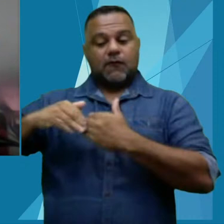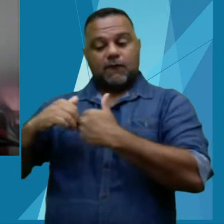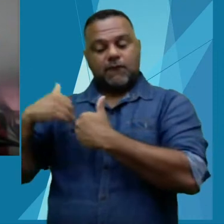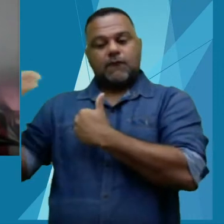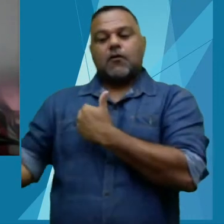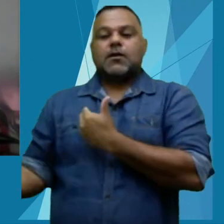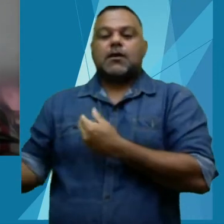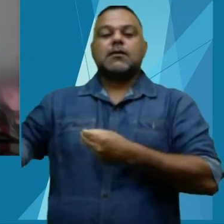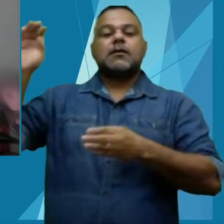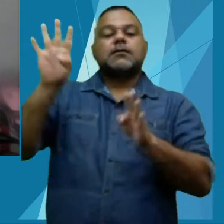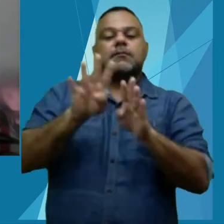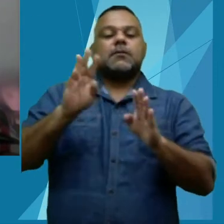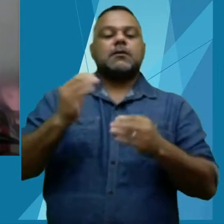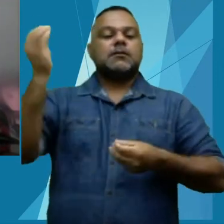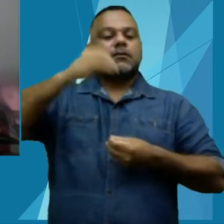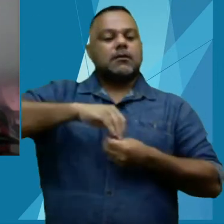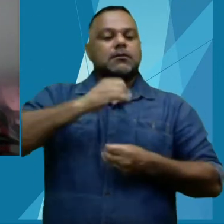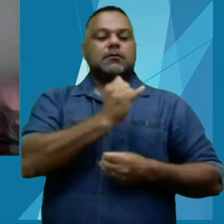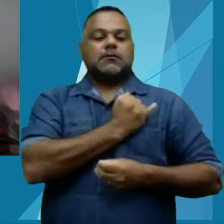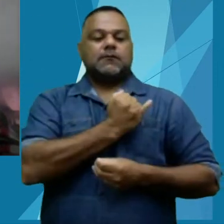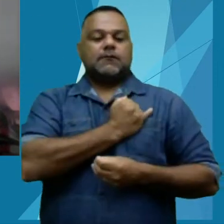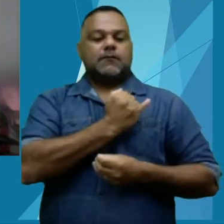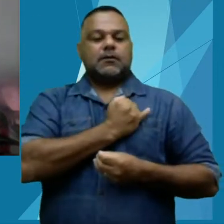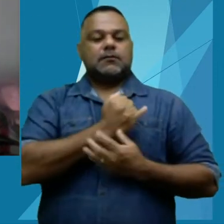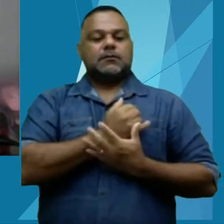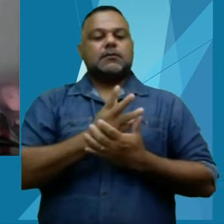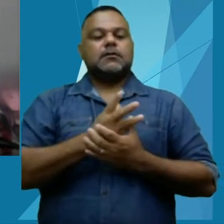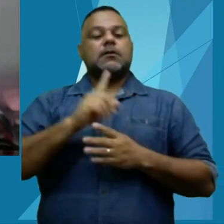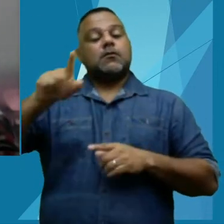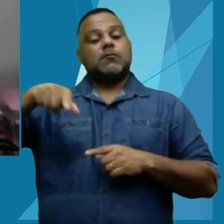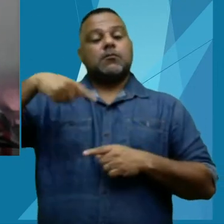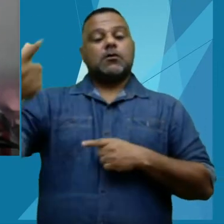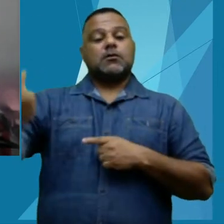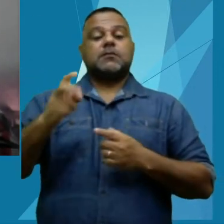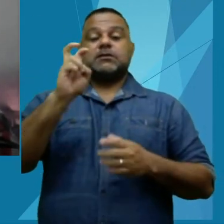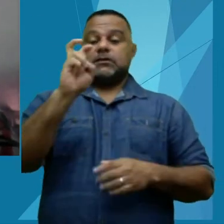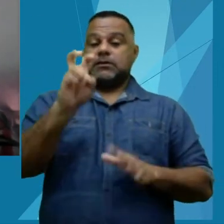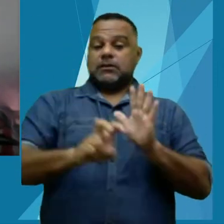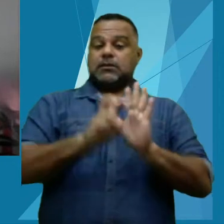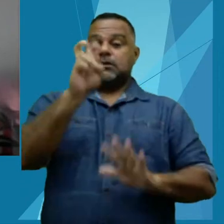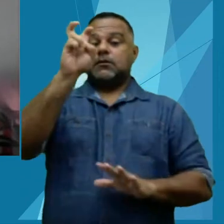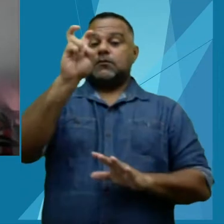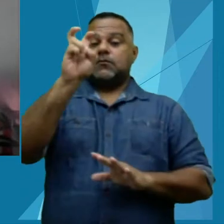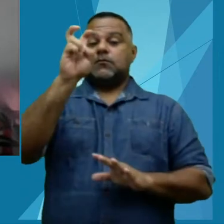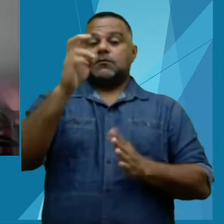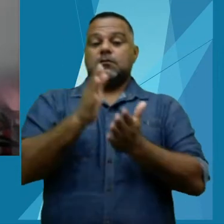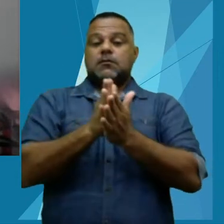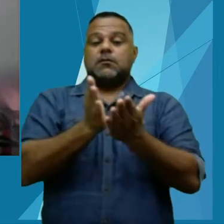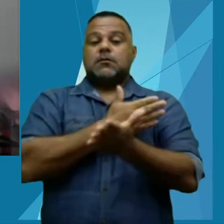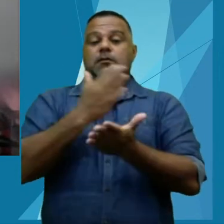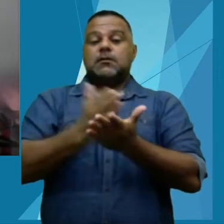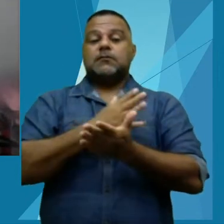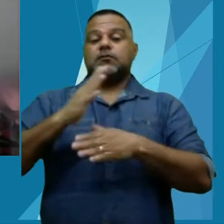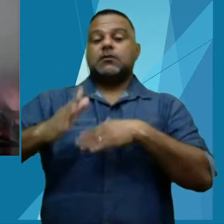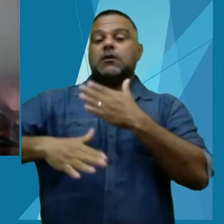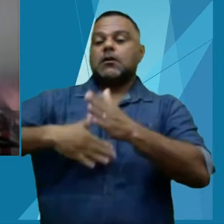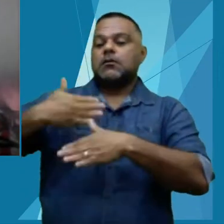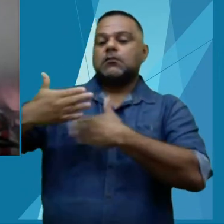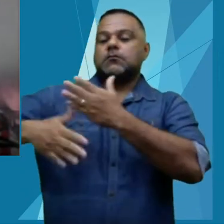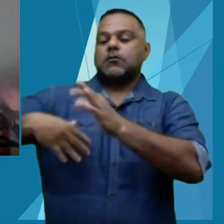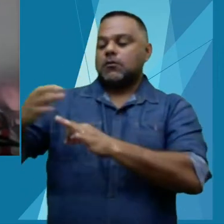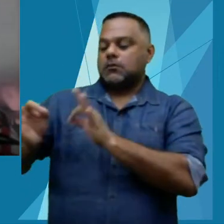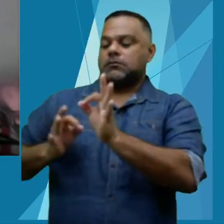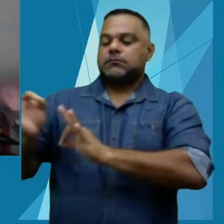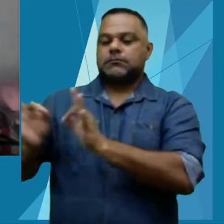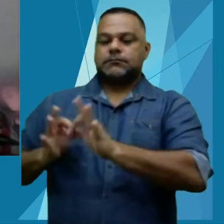interna. No próximo, intencionamos lançar mais cinco obras, que estão em processo de editoração.